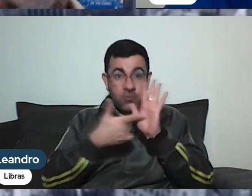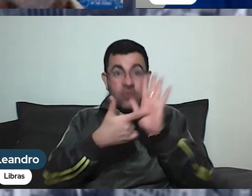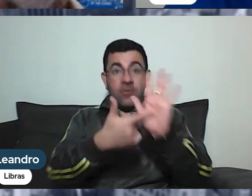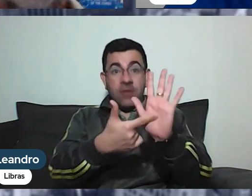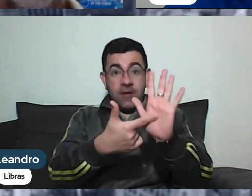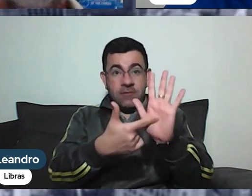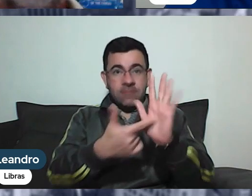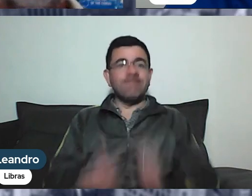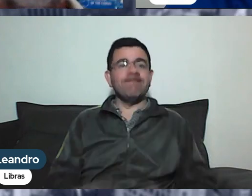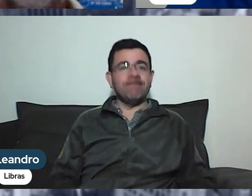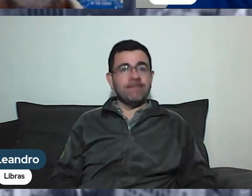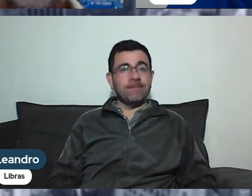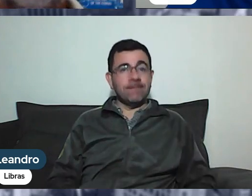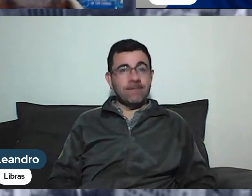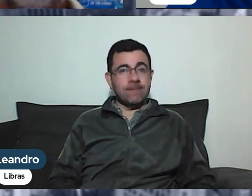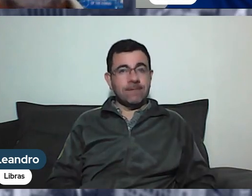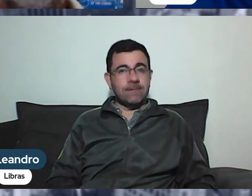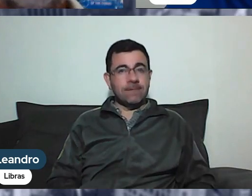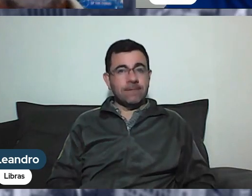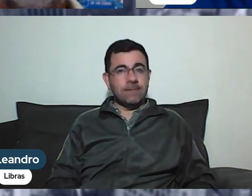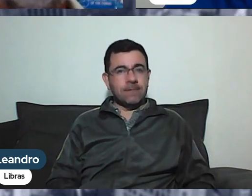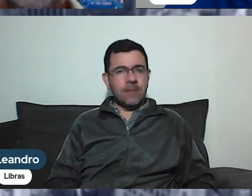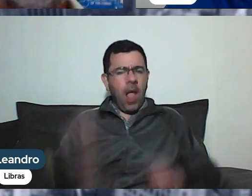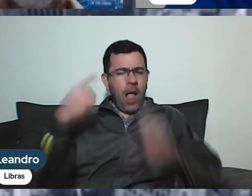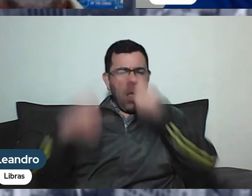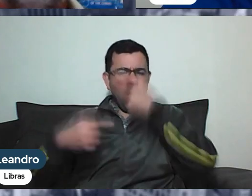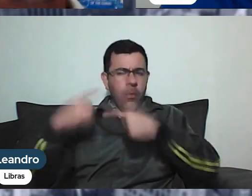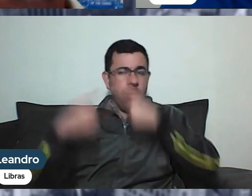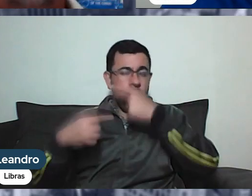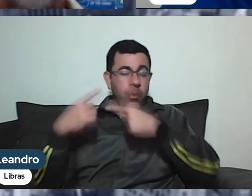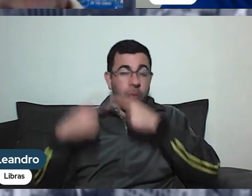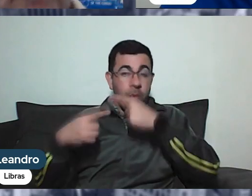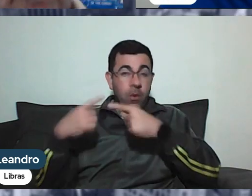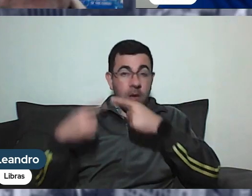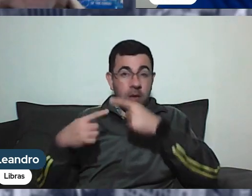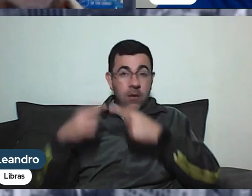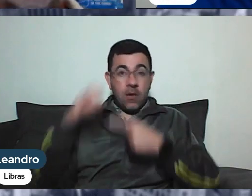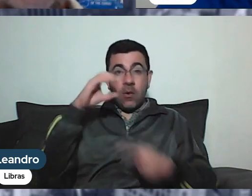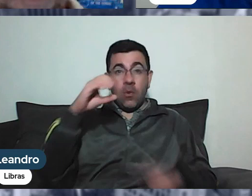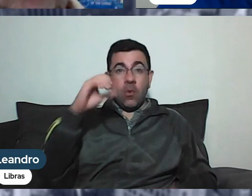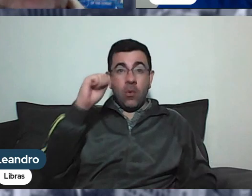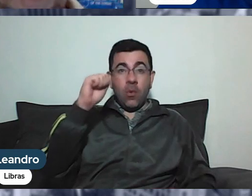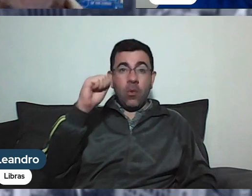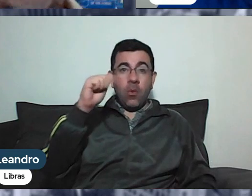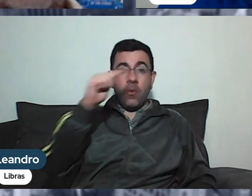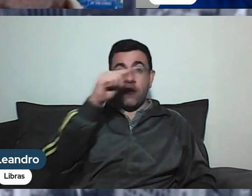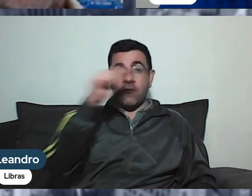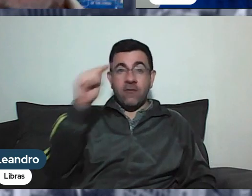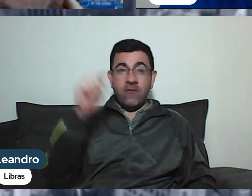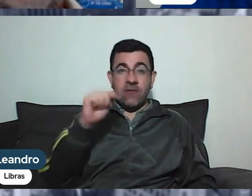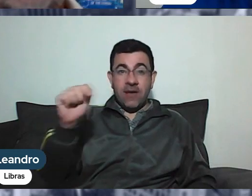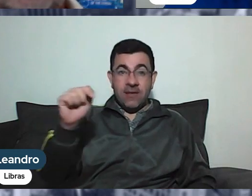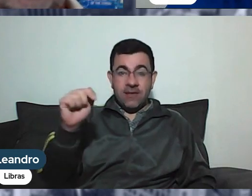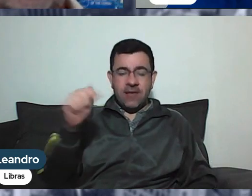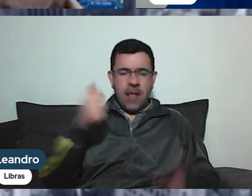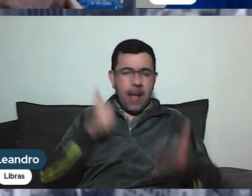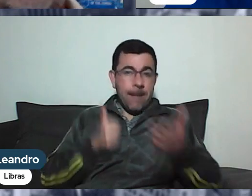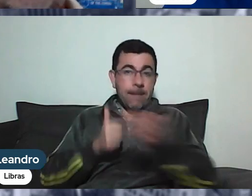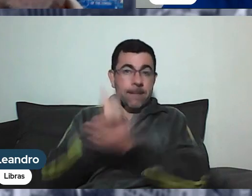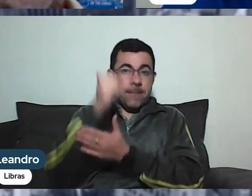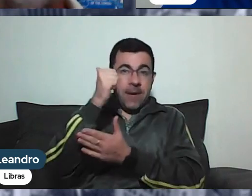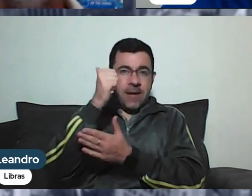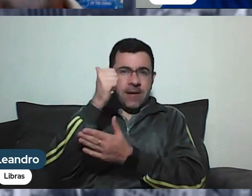precisa ser discutido pelo plenário do CONFAS e precisa ser aprovado por